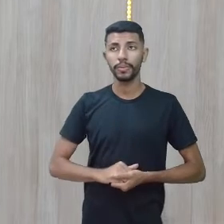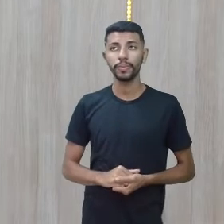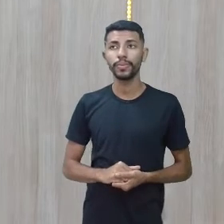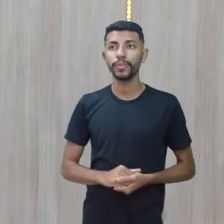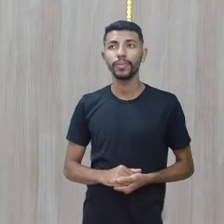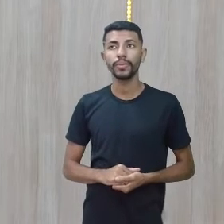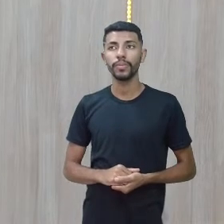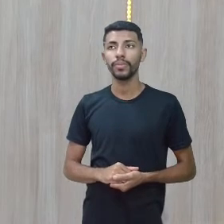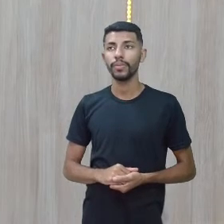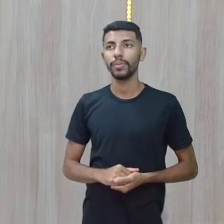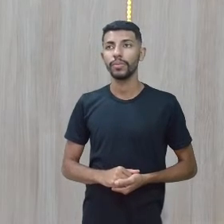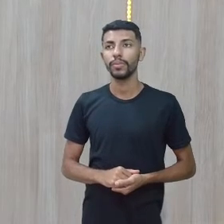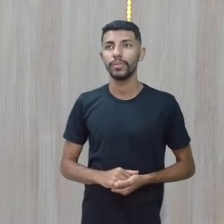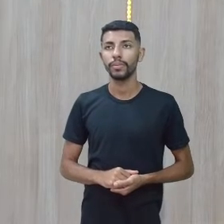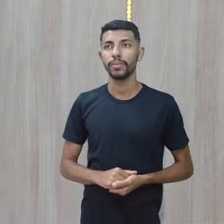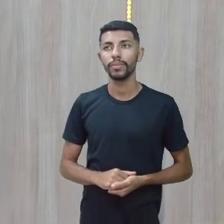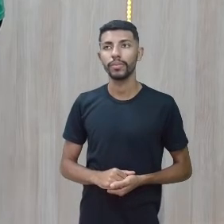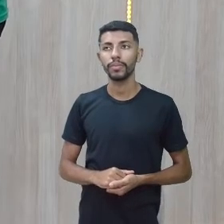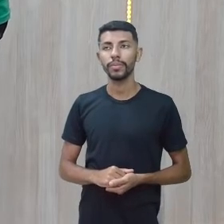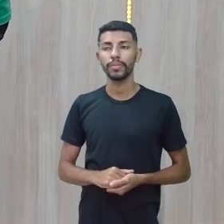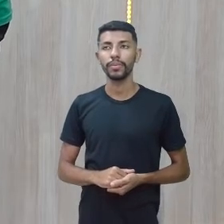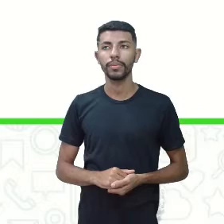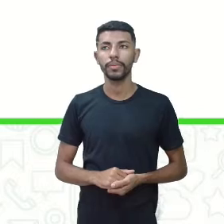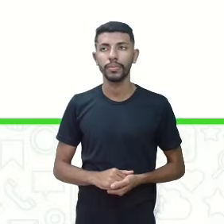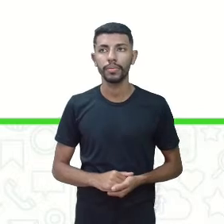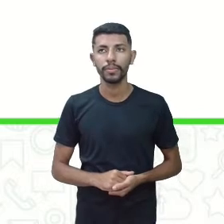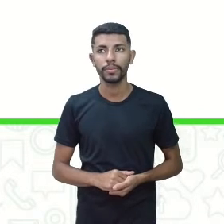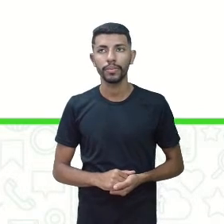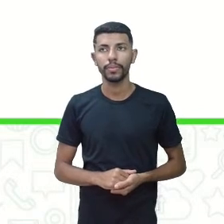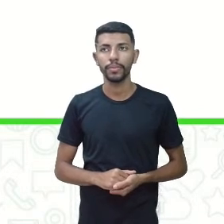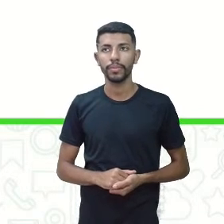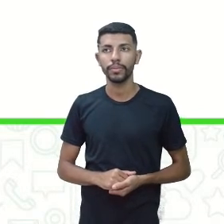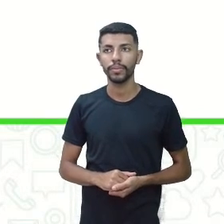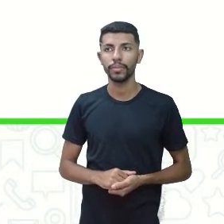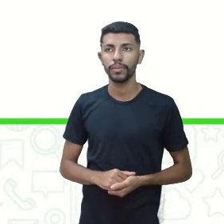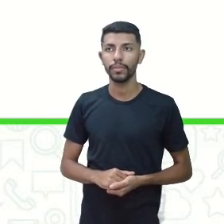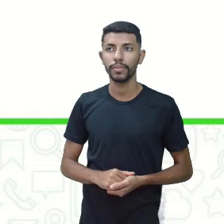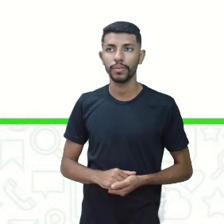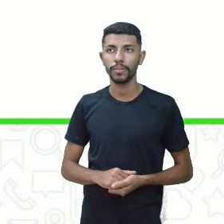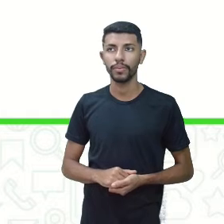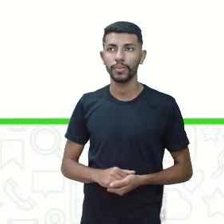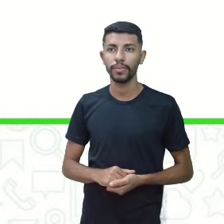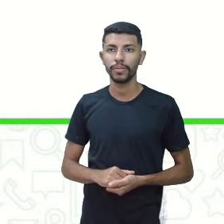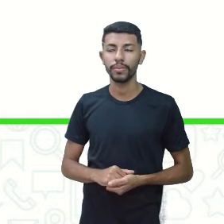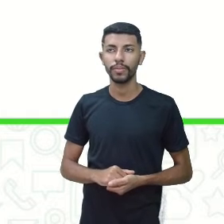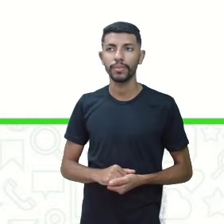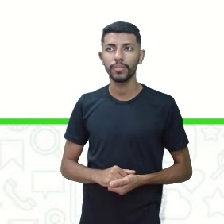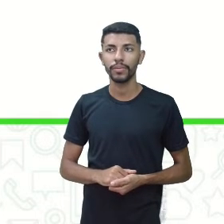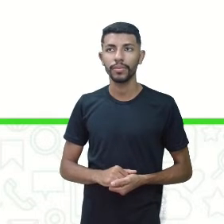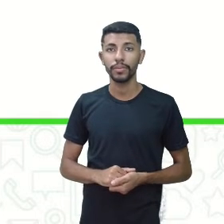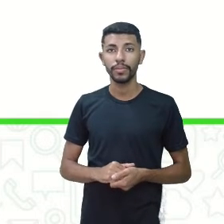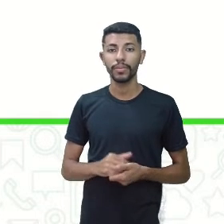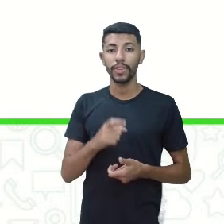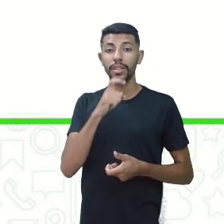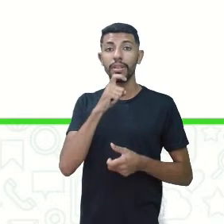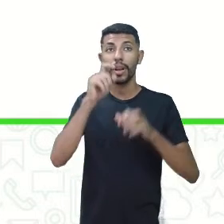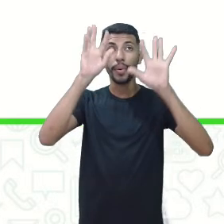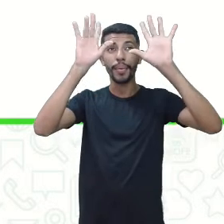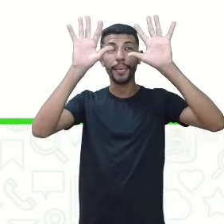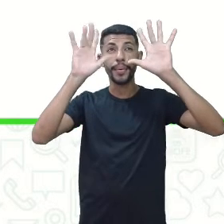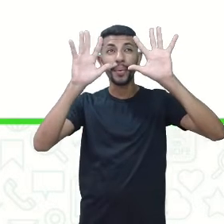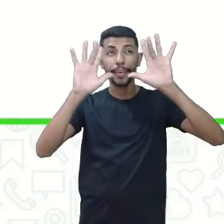Mais uma frase, o tempo presente. It is snowing, but I am not cold. Está nevando,